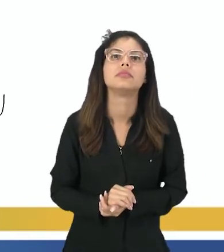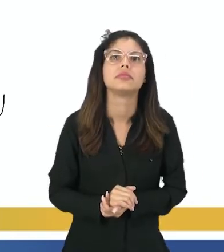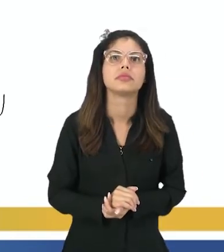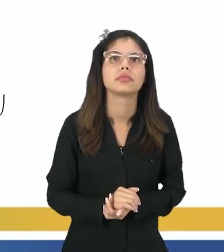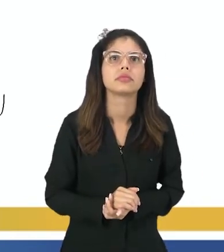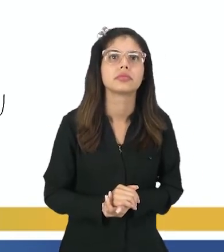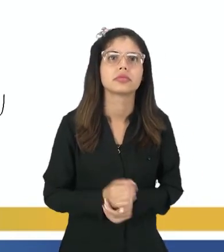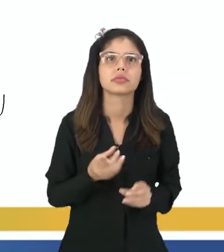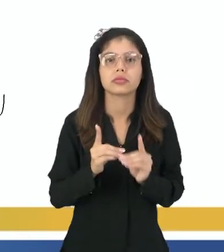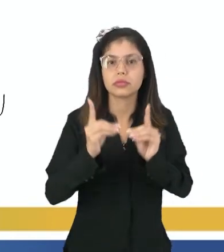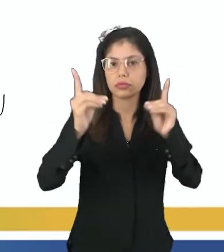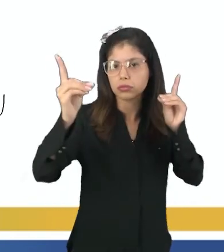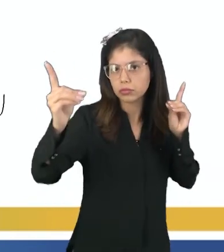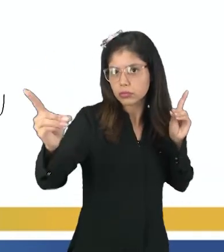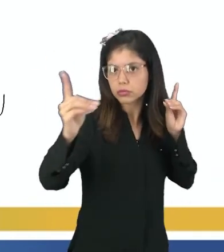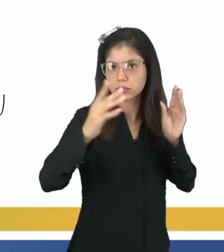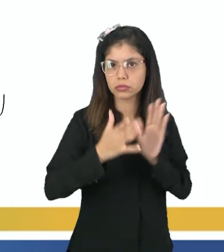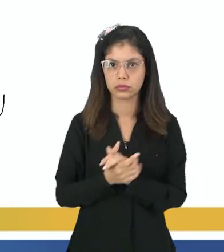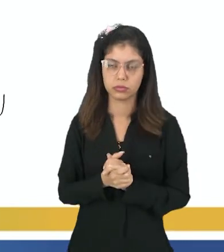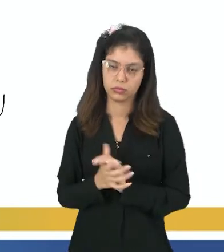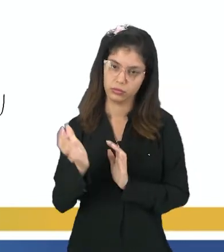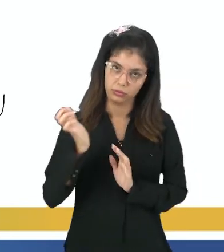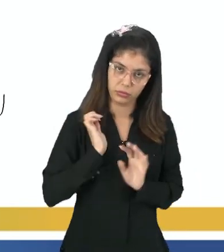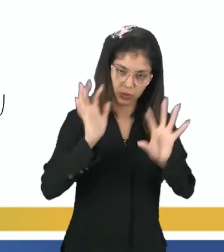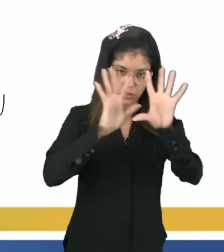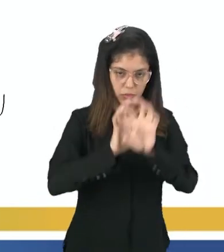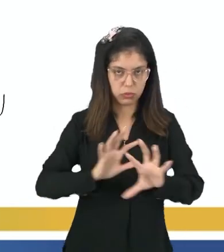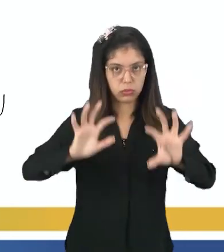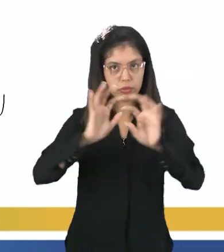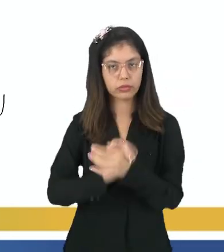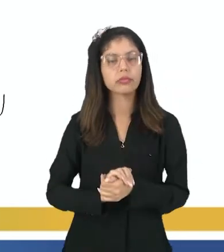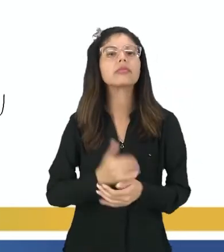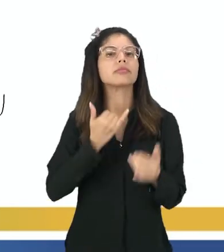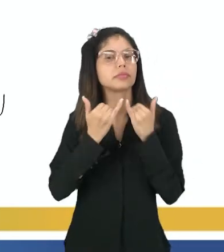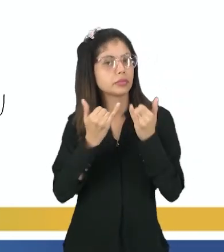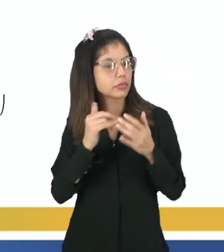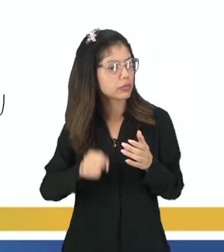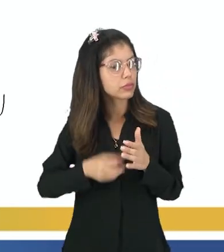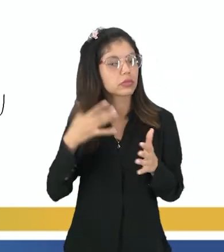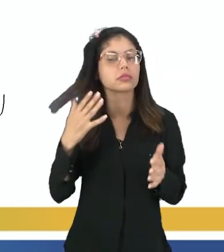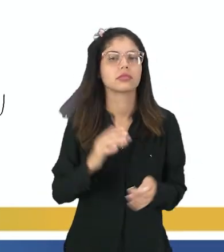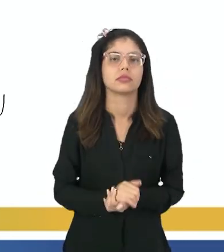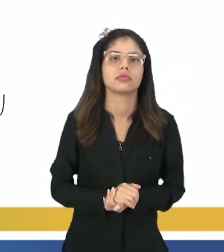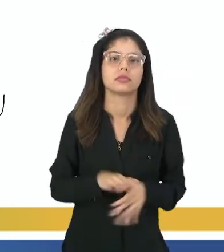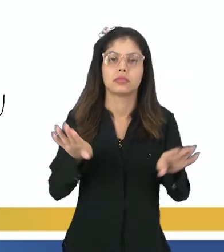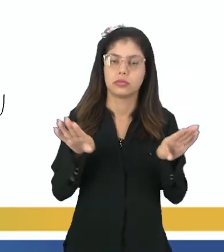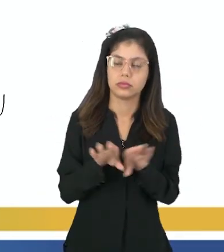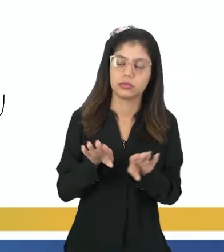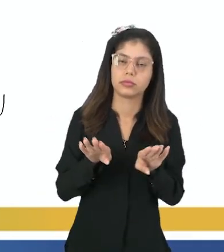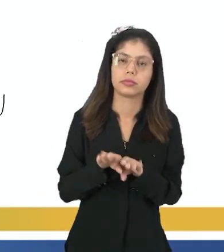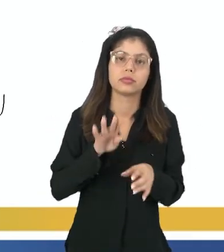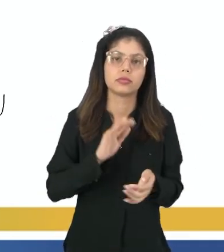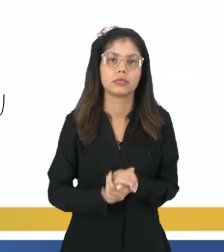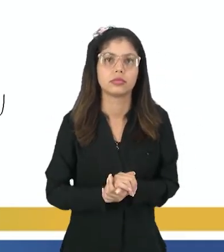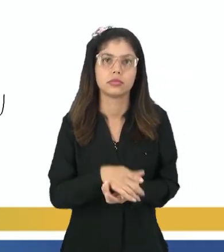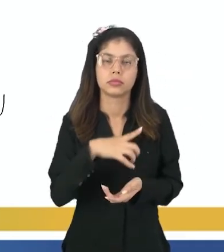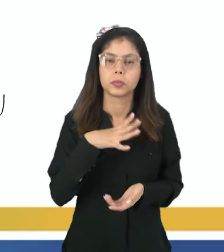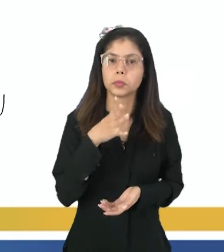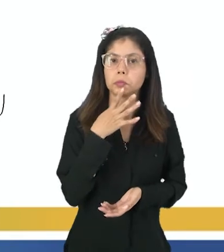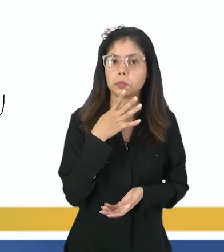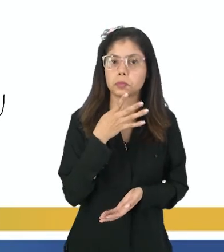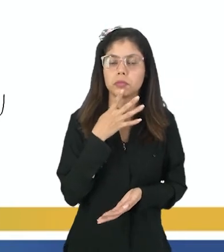mais distantes, são ricos em gases, lembra que eu falei essa informação várias vezes, e que também são